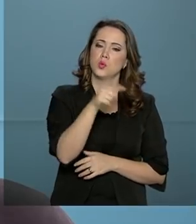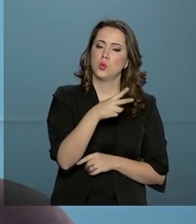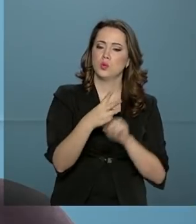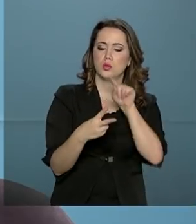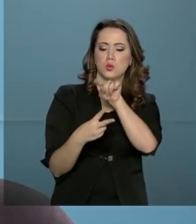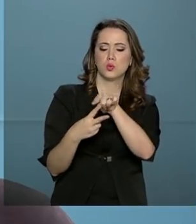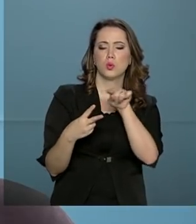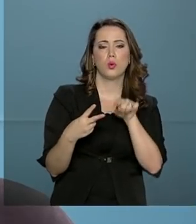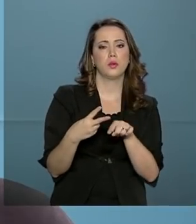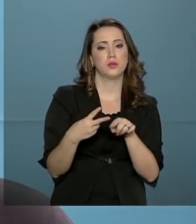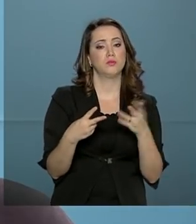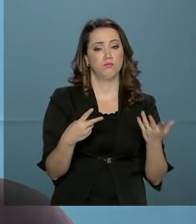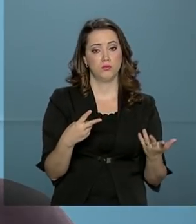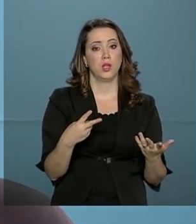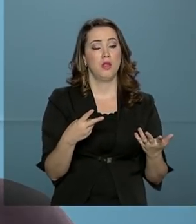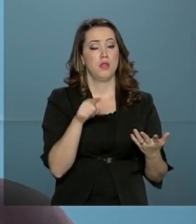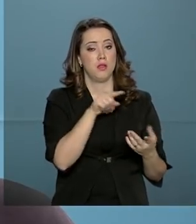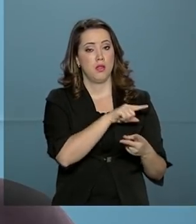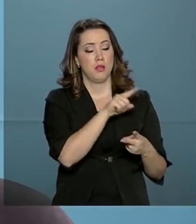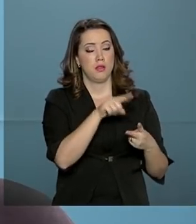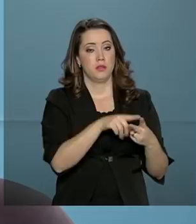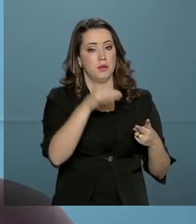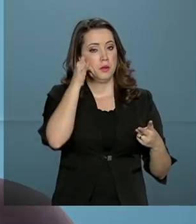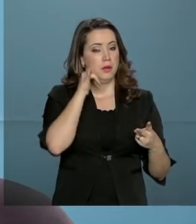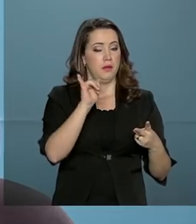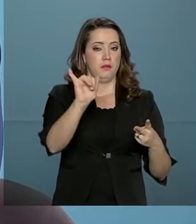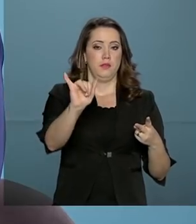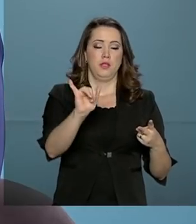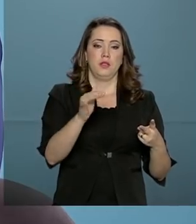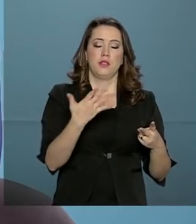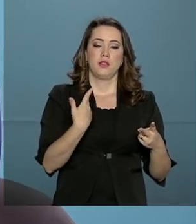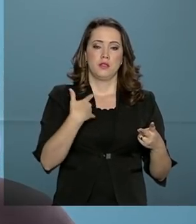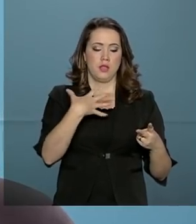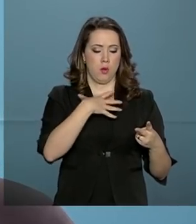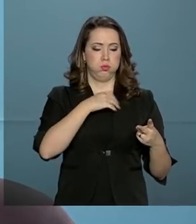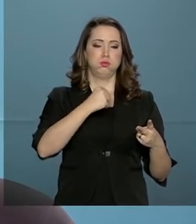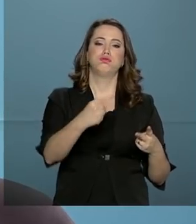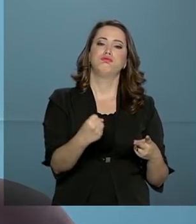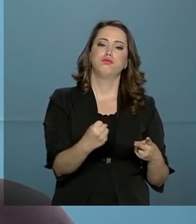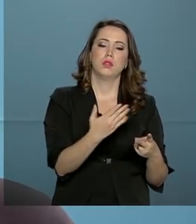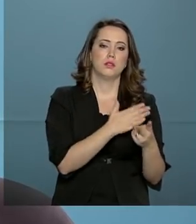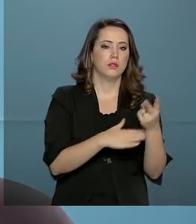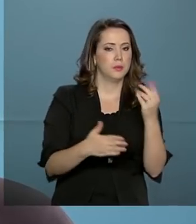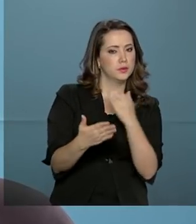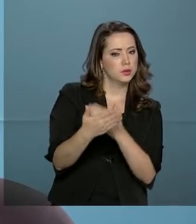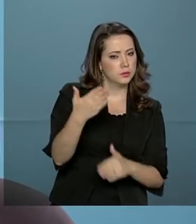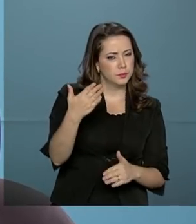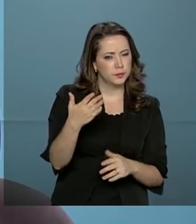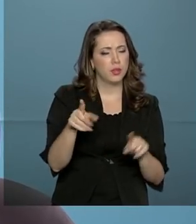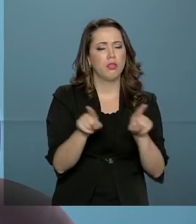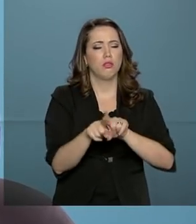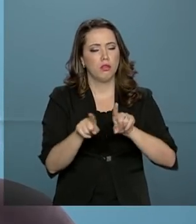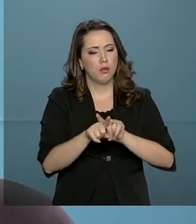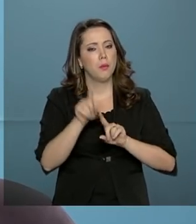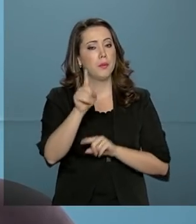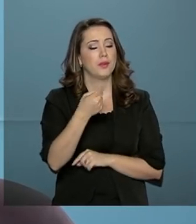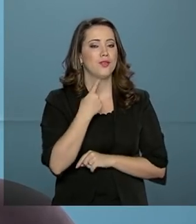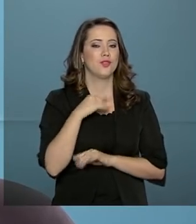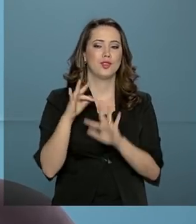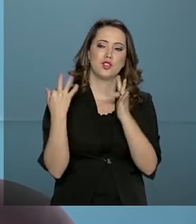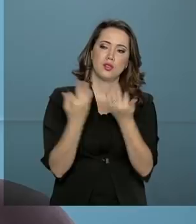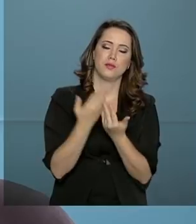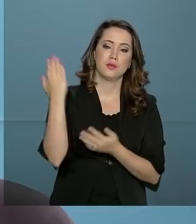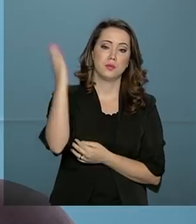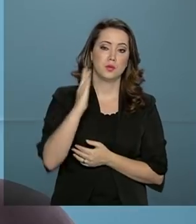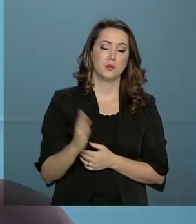demandas, que é a questão do combate e prevenção ao suicídio e a automutilação. Também o anseio da família